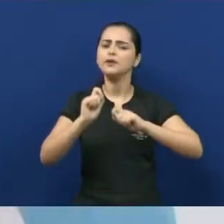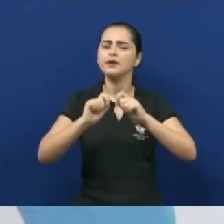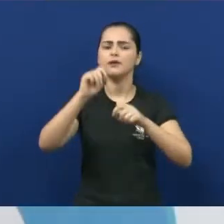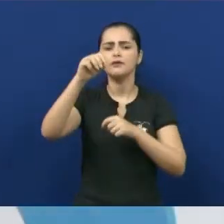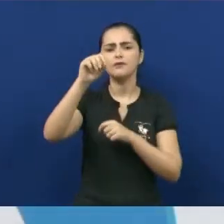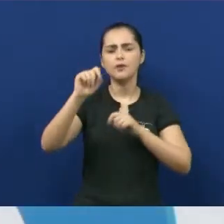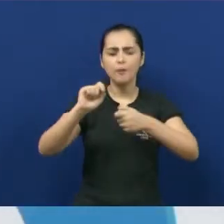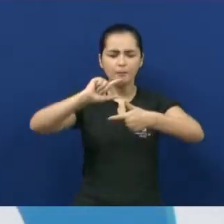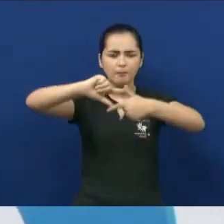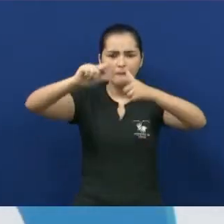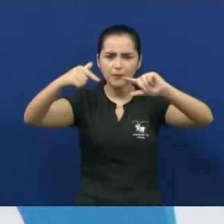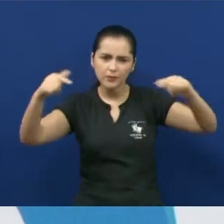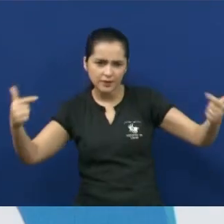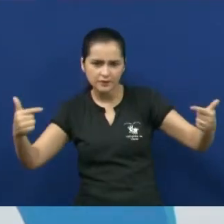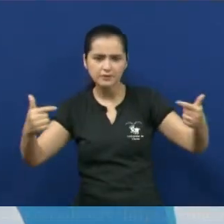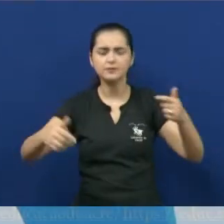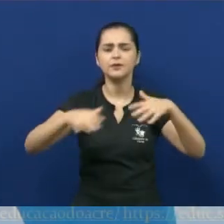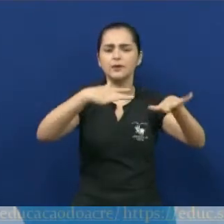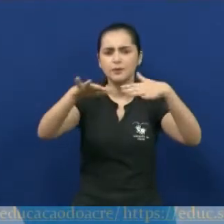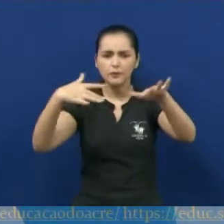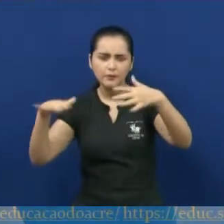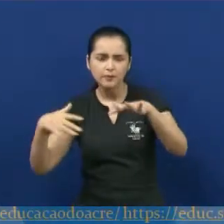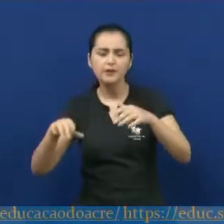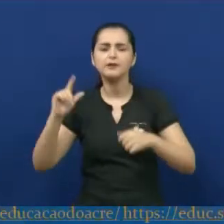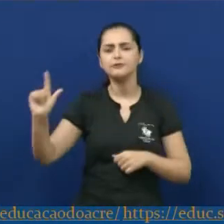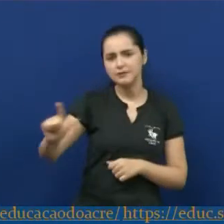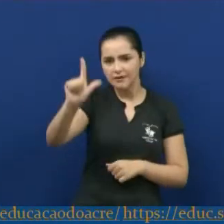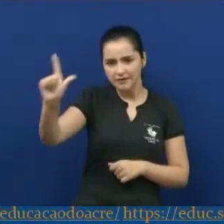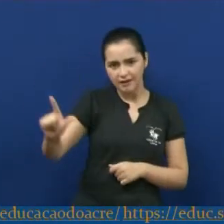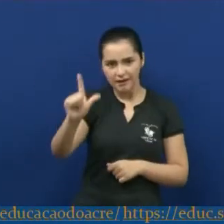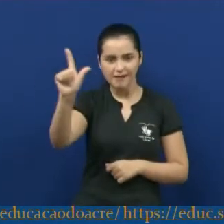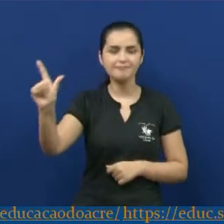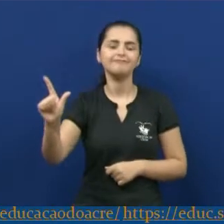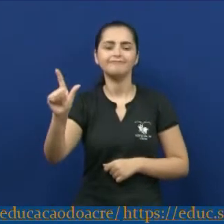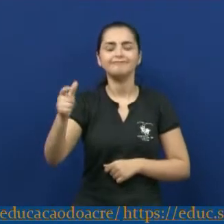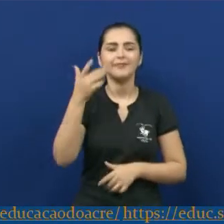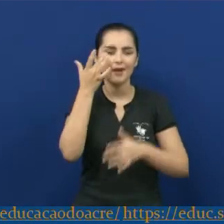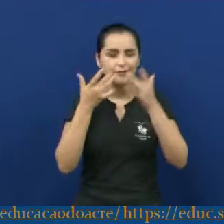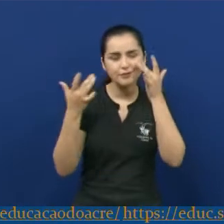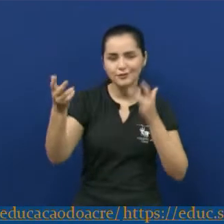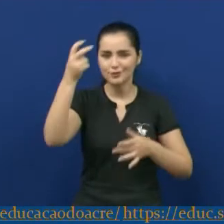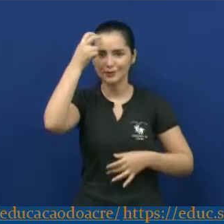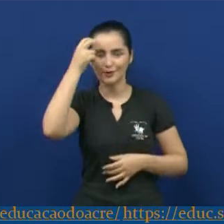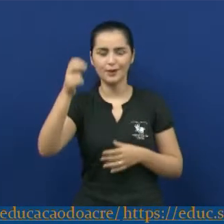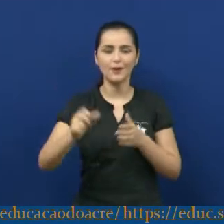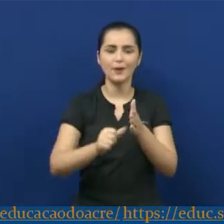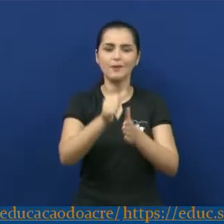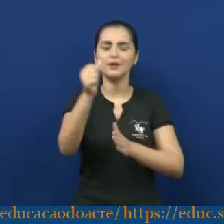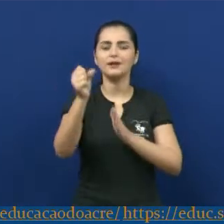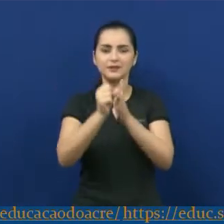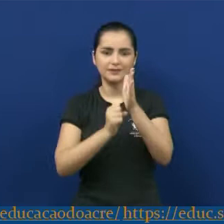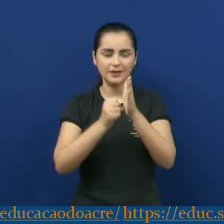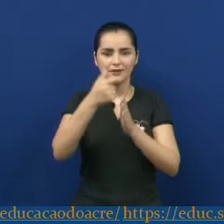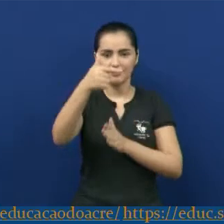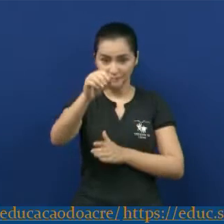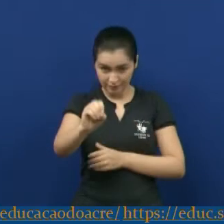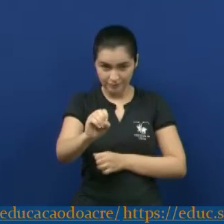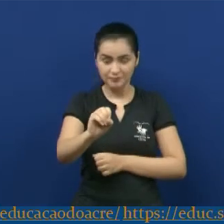modernismo? Foi um movimento literário, artístico e cultural da primeira metade do século XX.